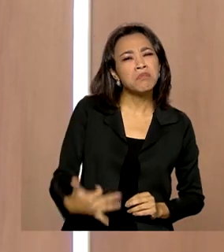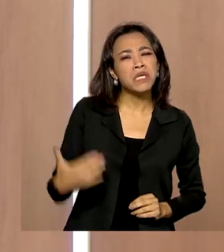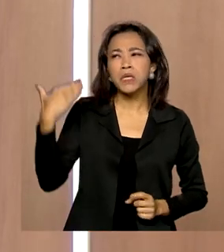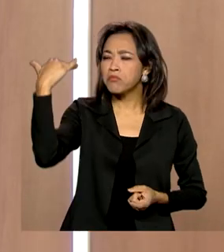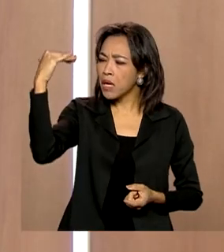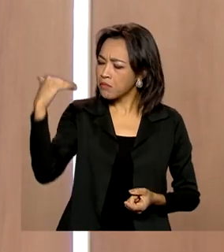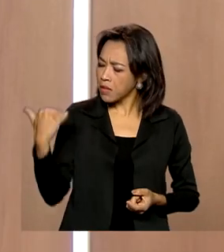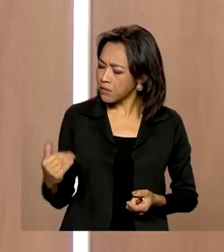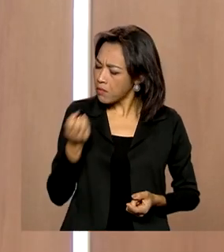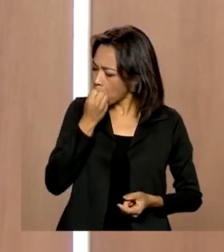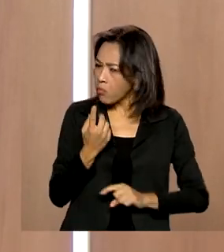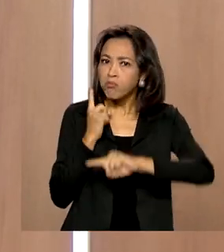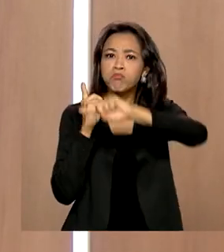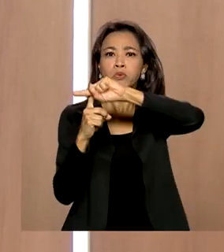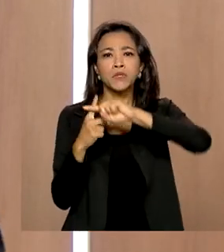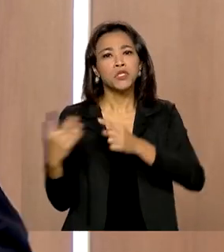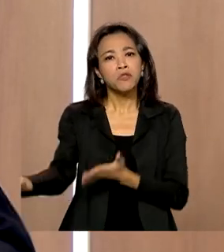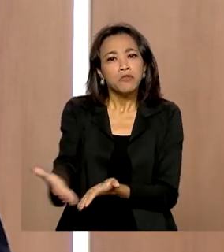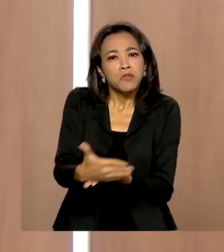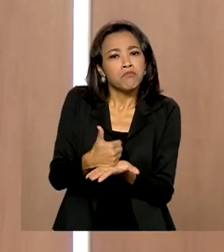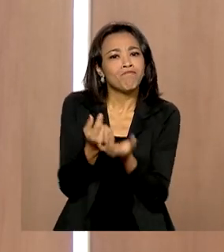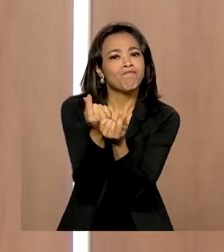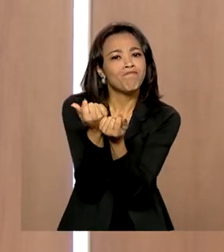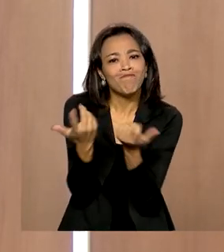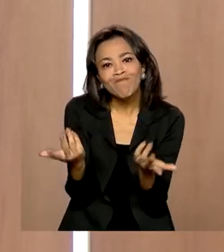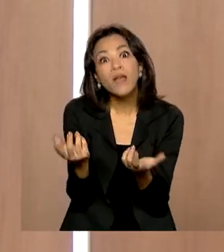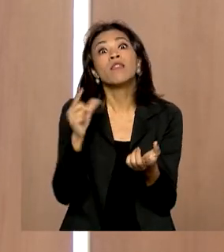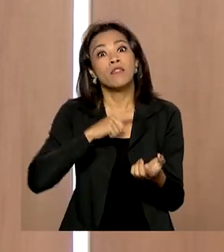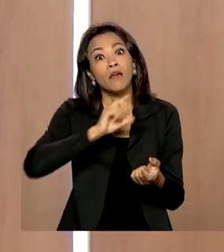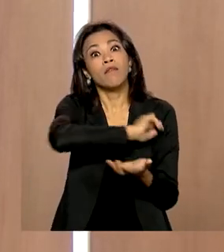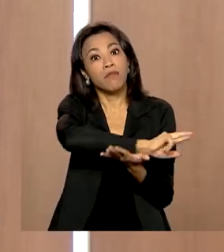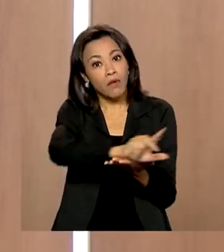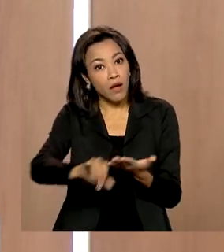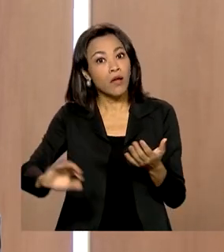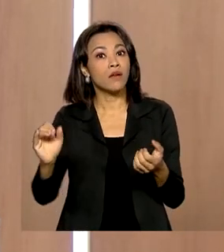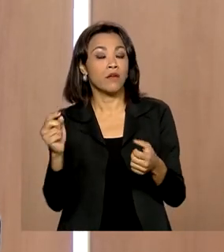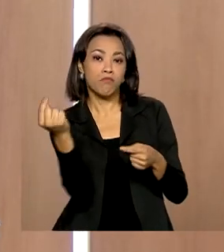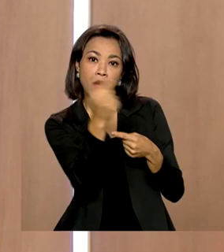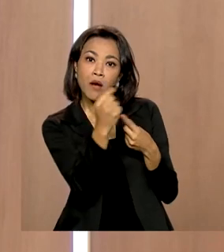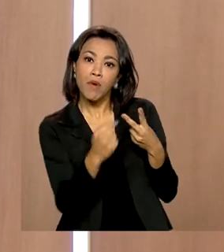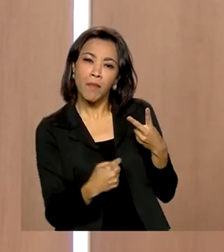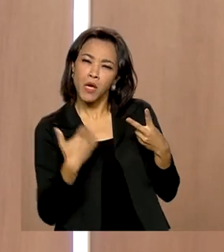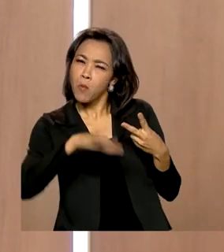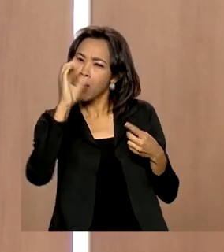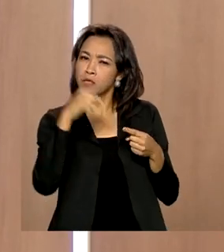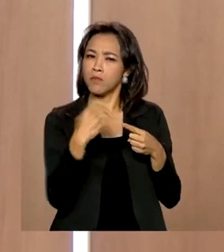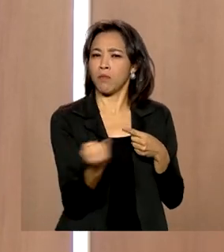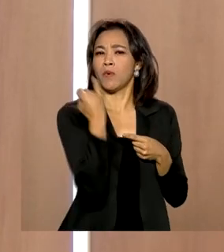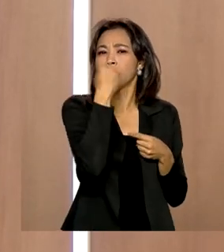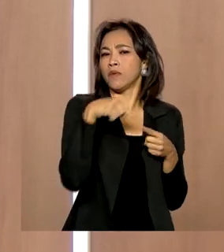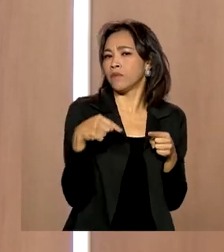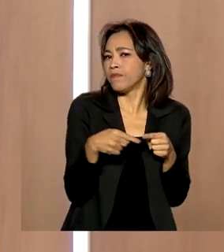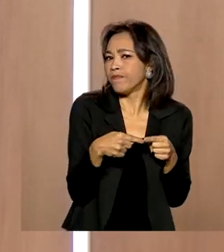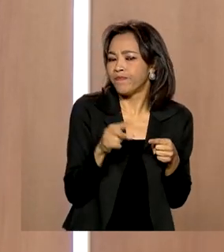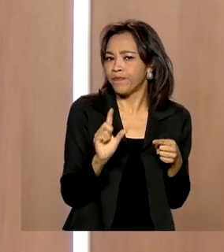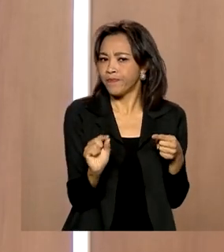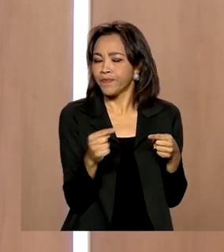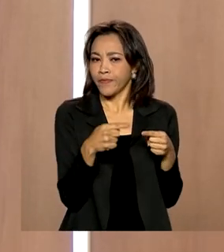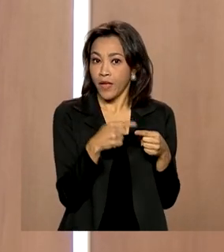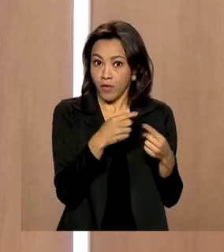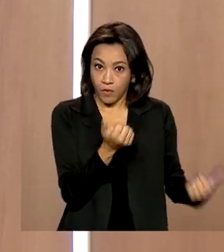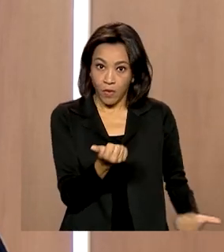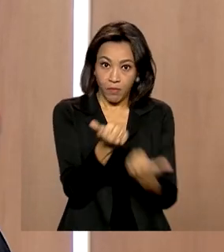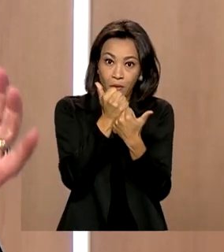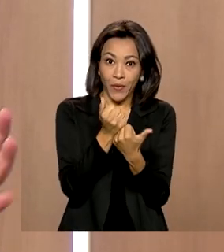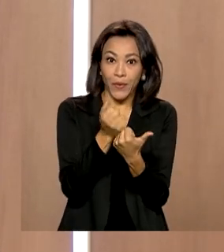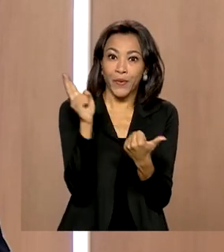desempenho tão positivo da arrecadação? Entre os diversos fatores, nós poderíamos citar os mais importantes, como, por exemplo, a questão do Auxílio